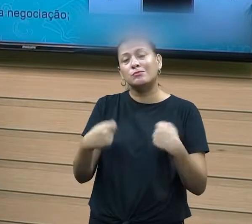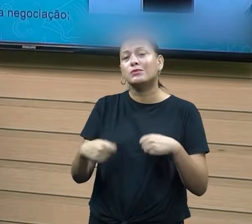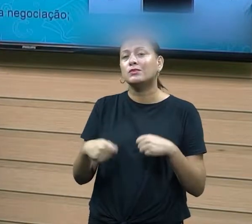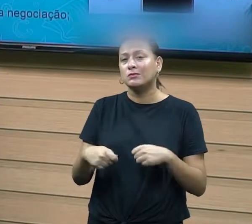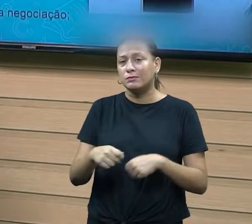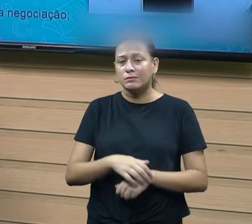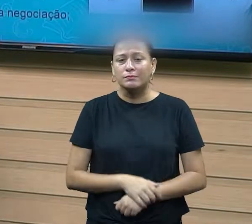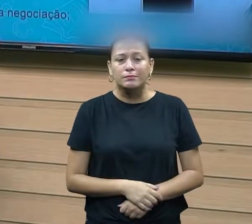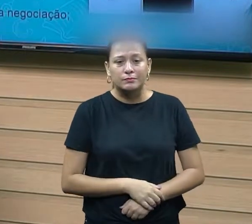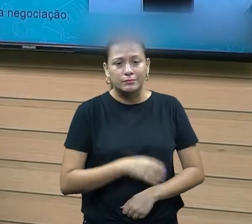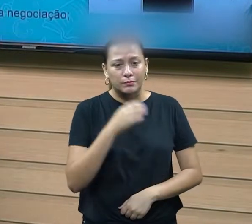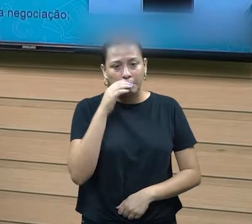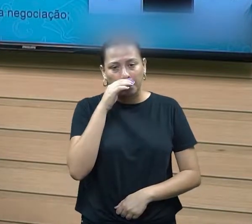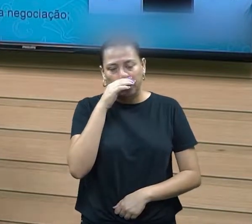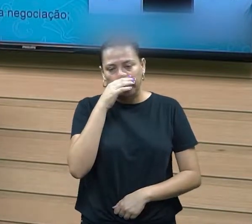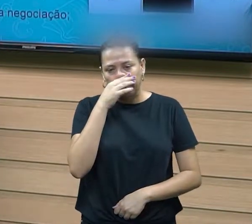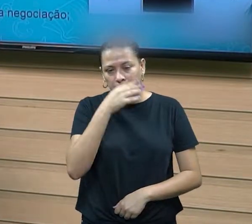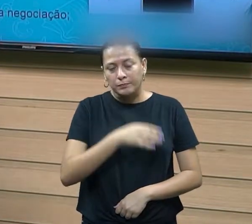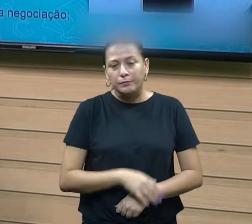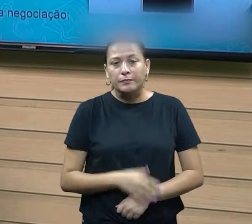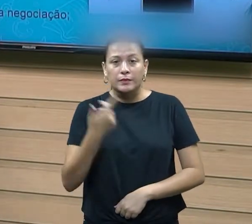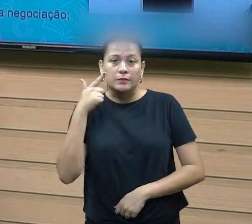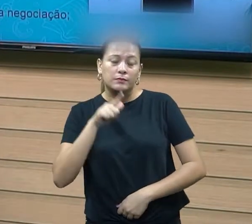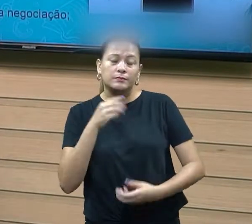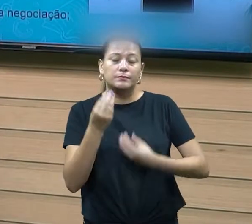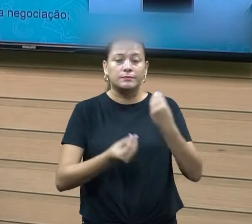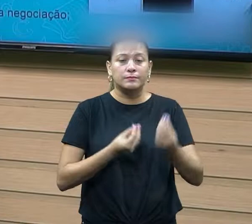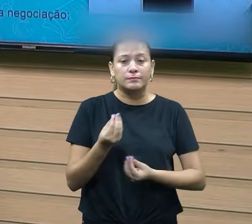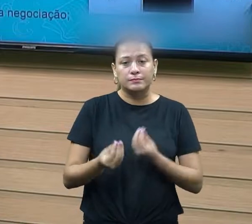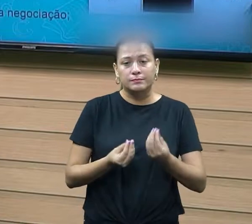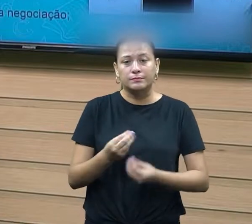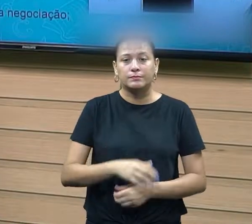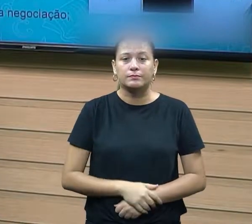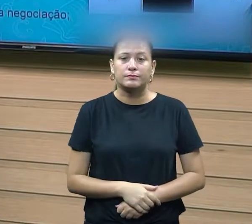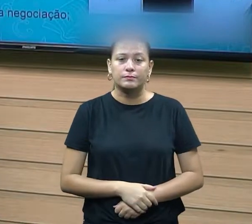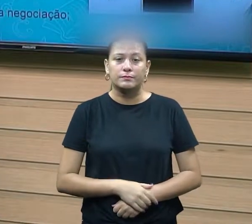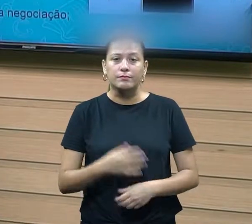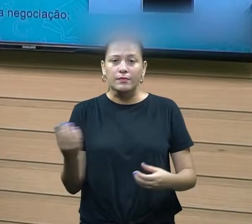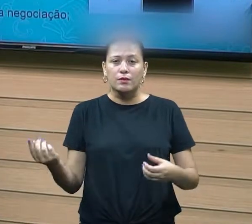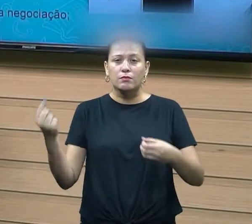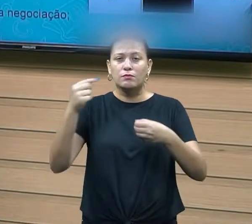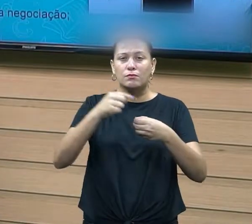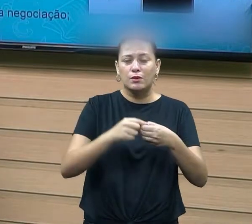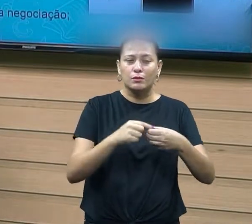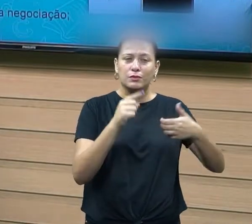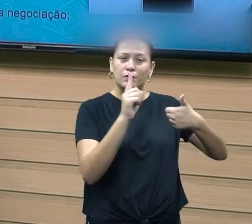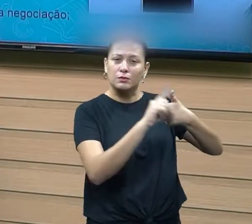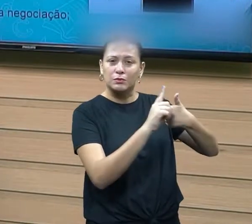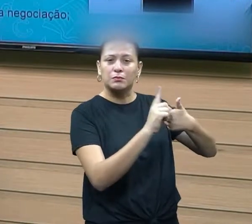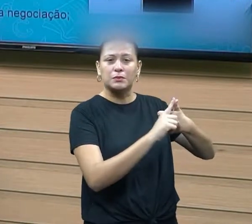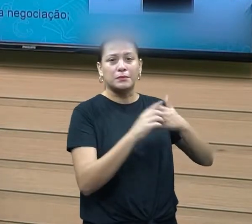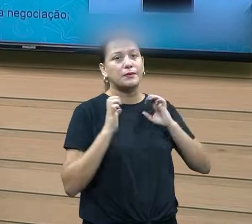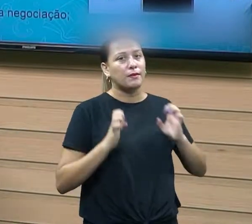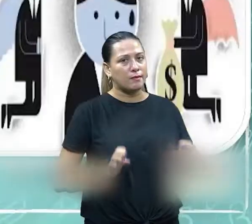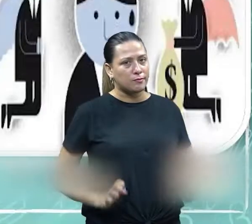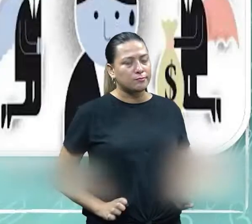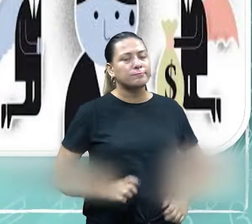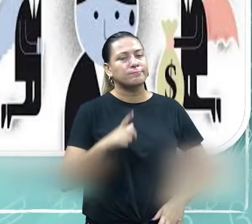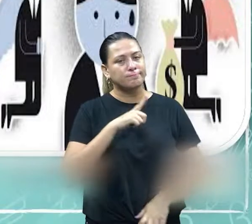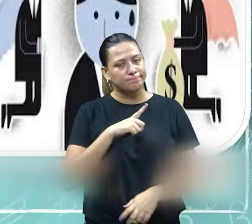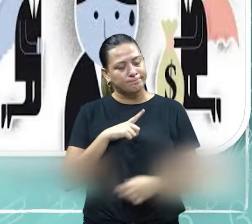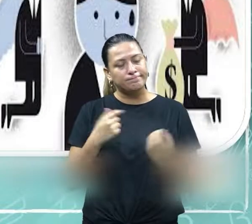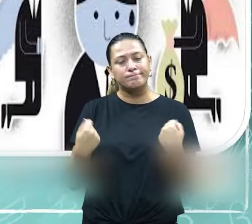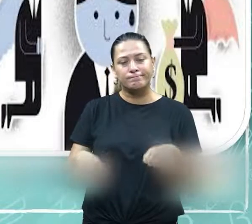trata? Como é que eu posso alcançar eles? normalmente, voltando ao primeiro, normalmente envolvendo a questão da ética nesse processo.